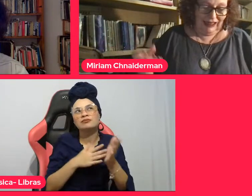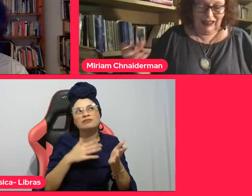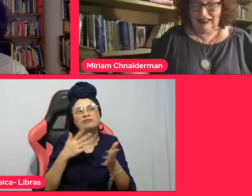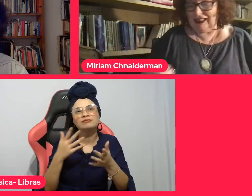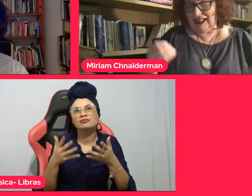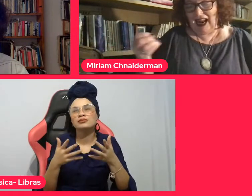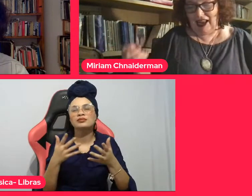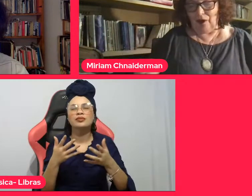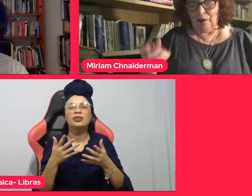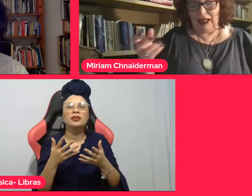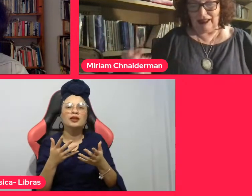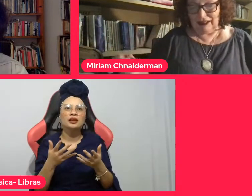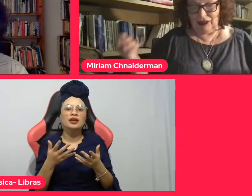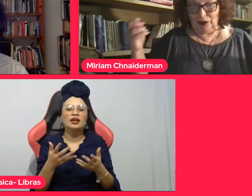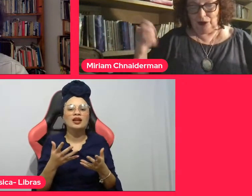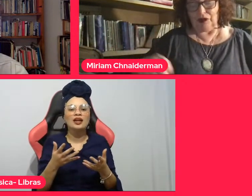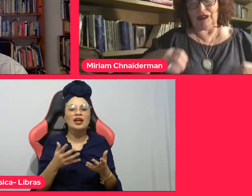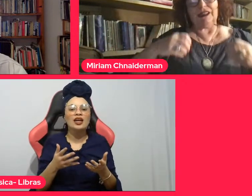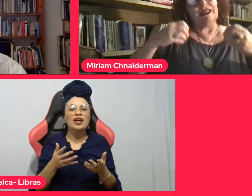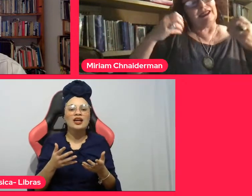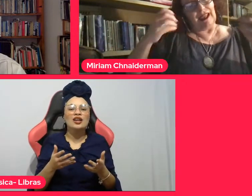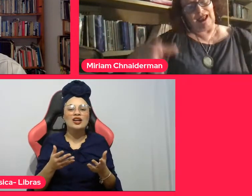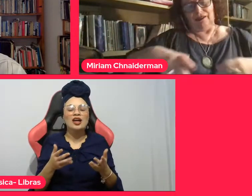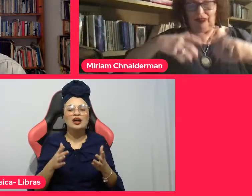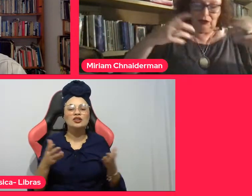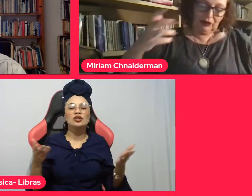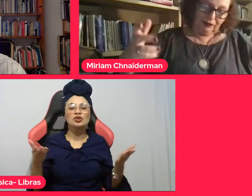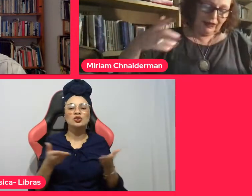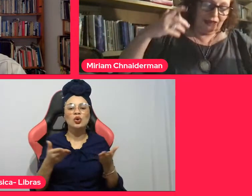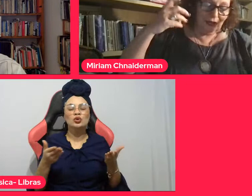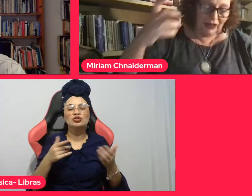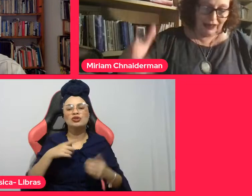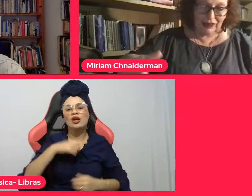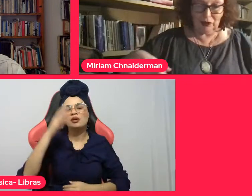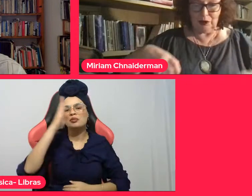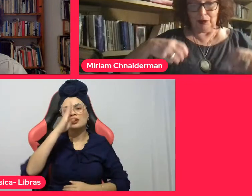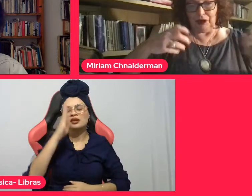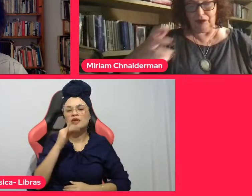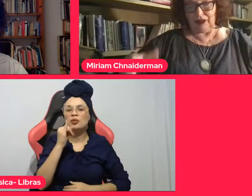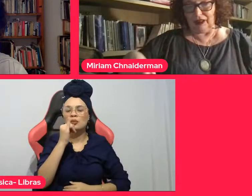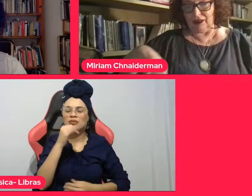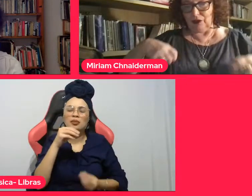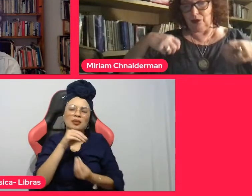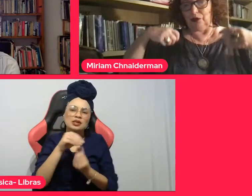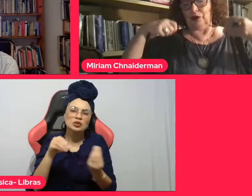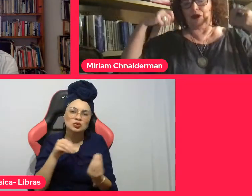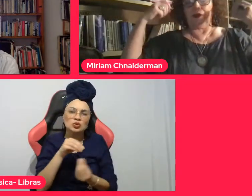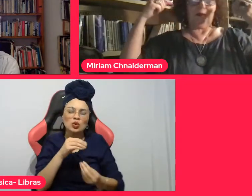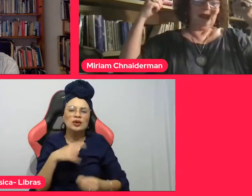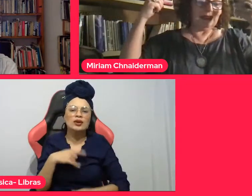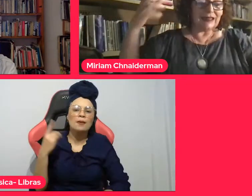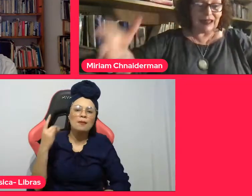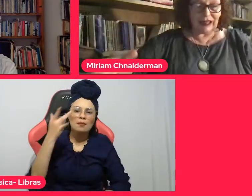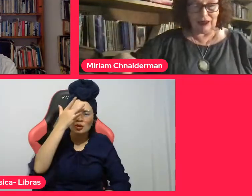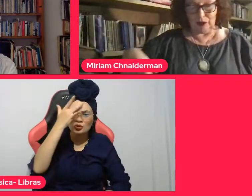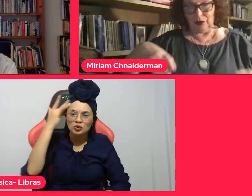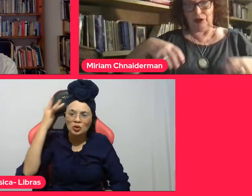que já é um Brasil onde tem venezuelanos, bolivianos,